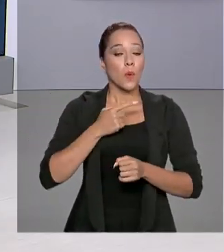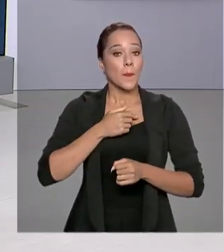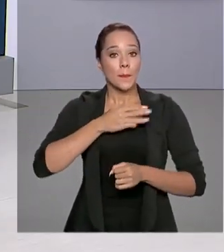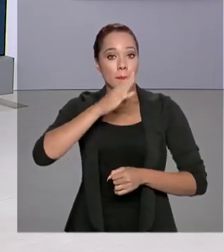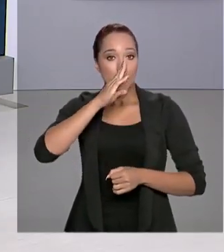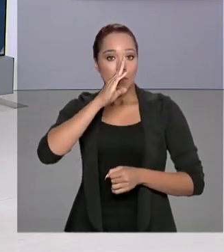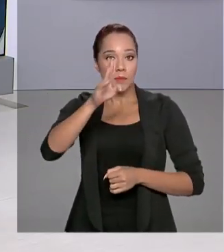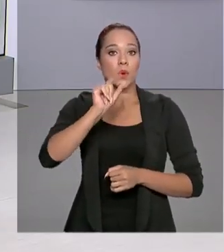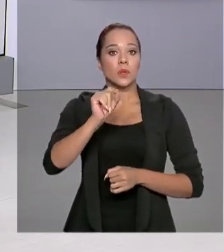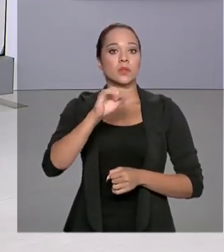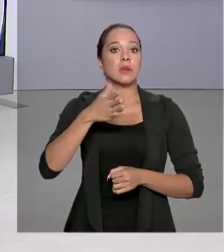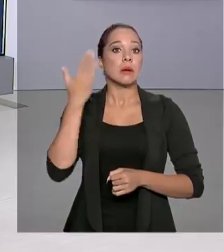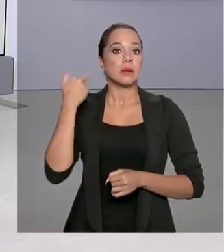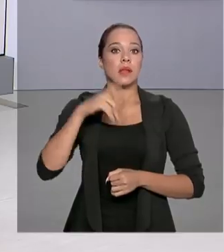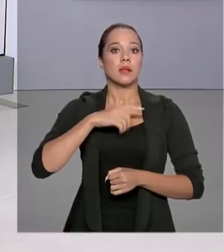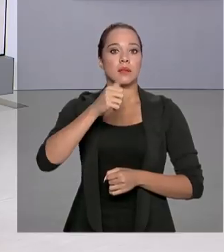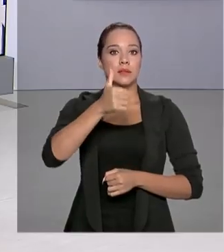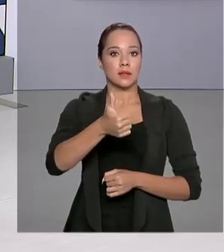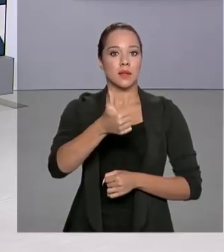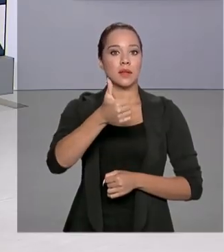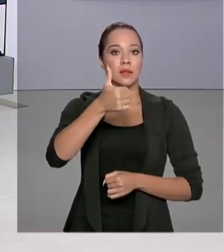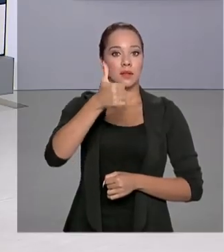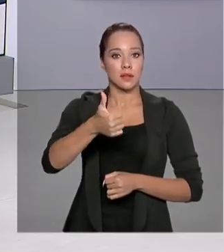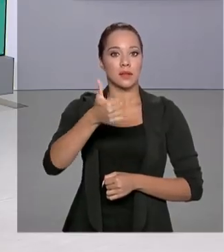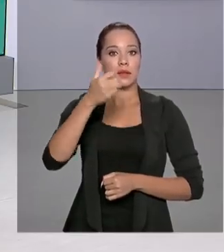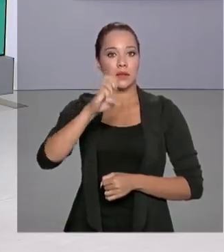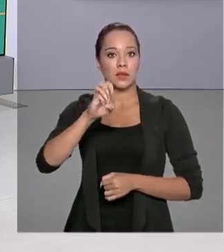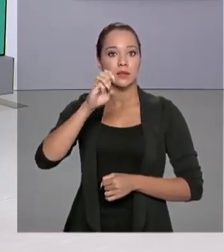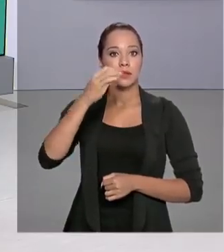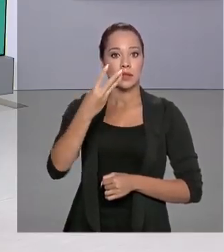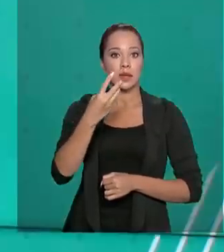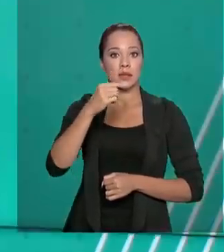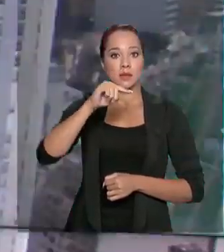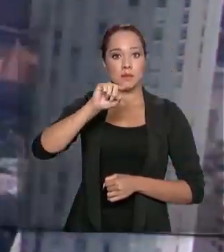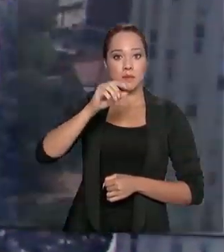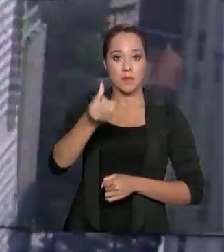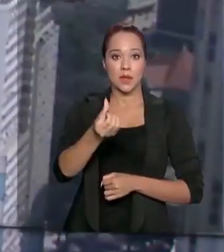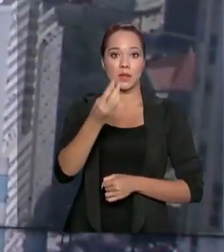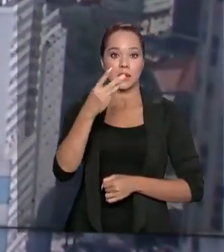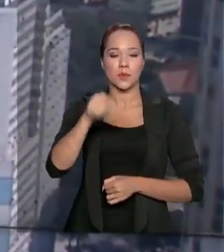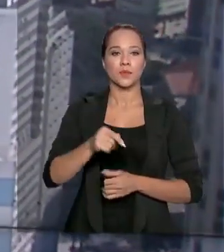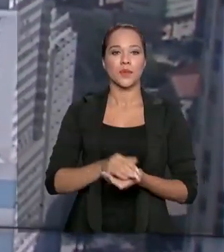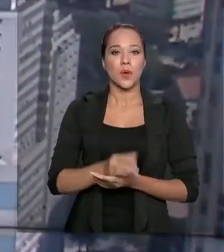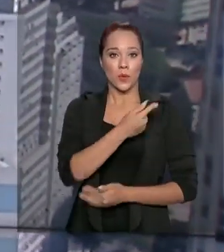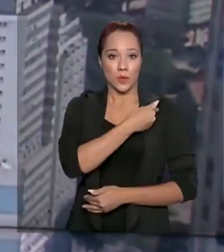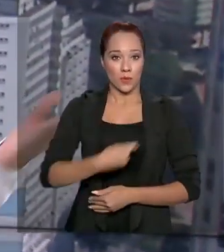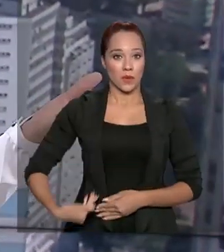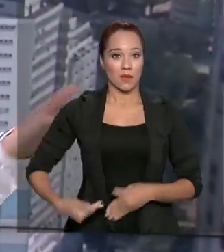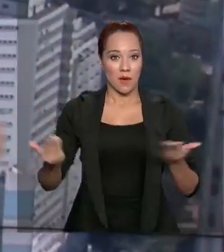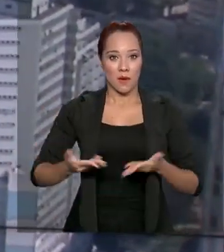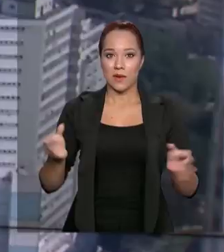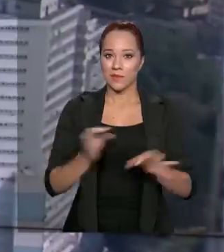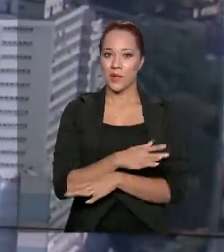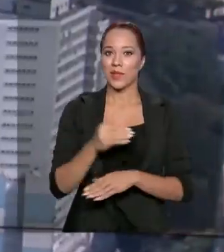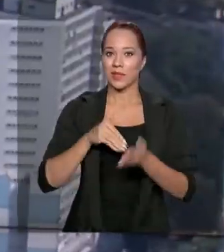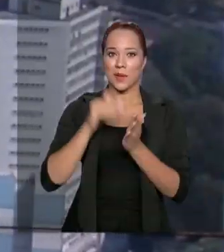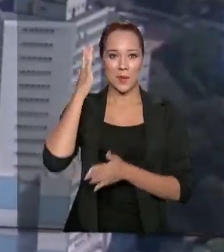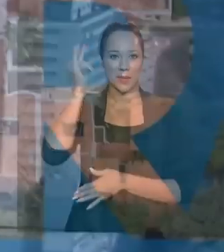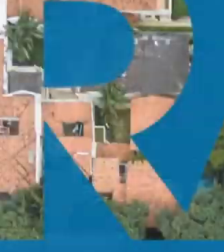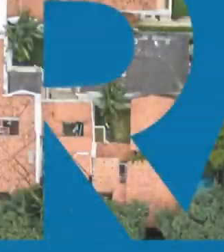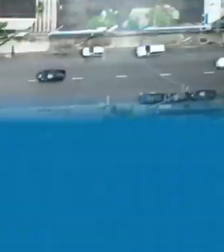era de 115,363 pontos. O governo agora fica por aqui. Até amanhã.